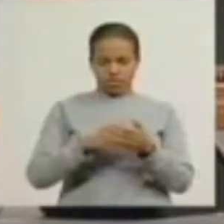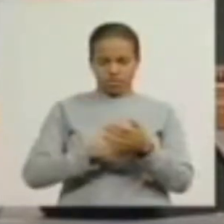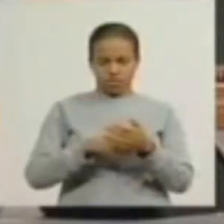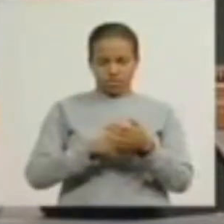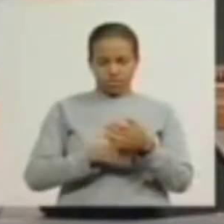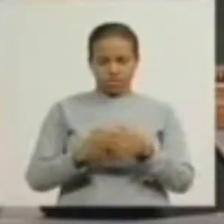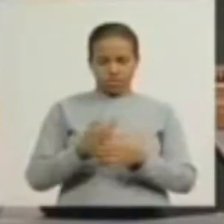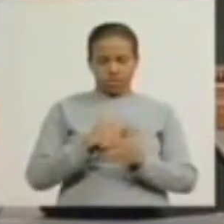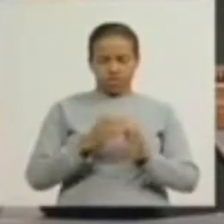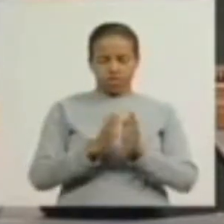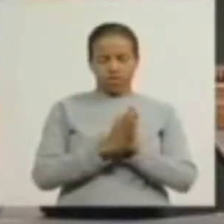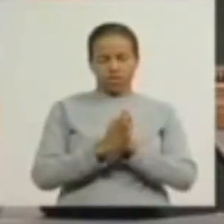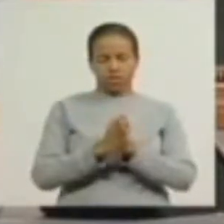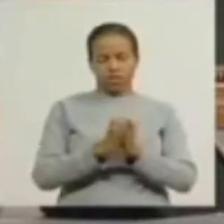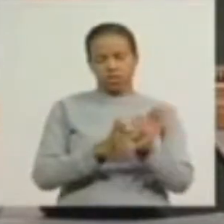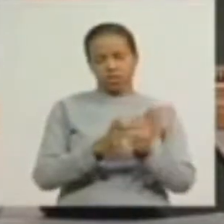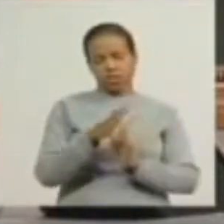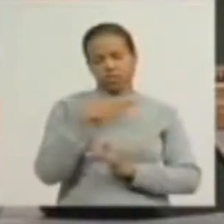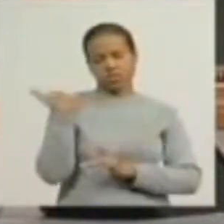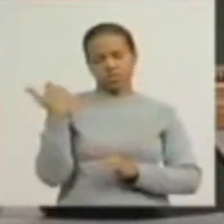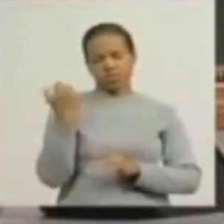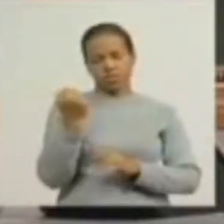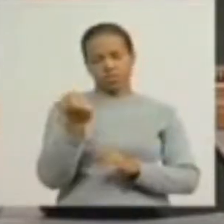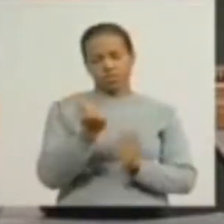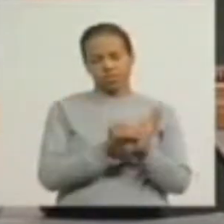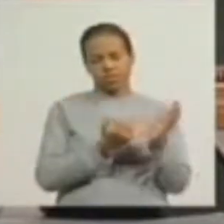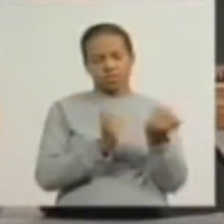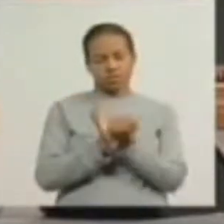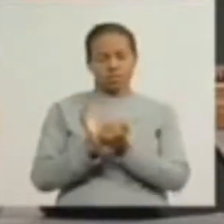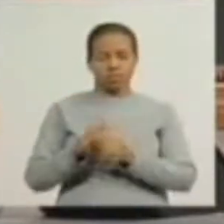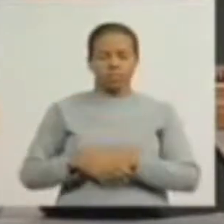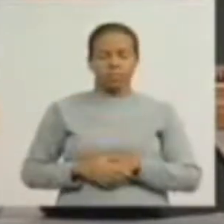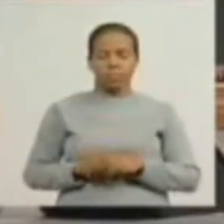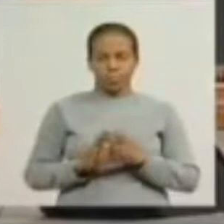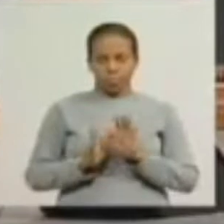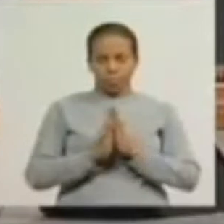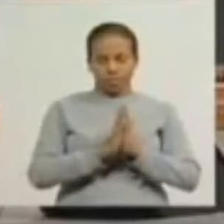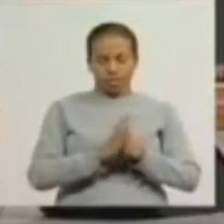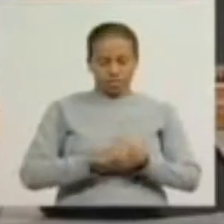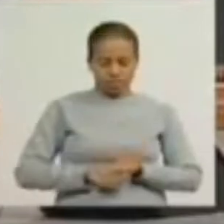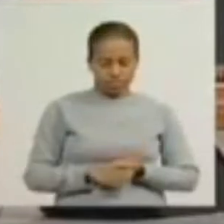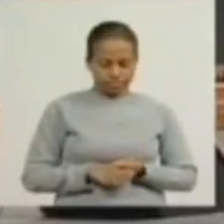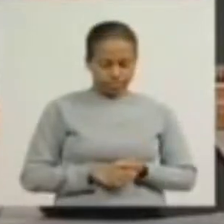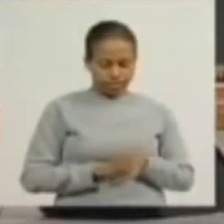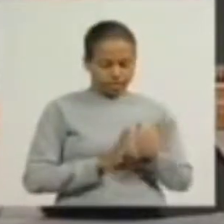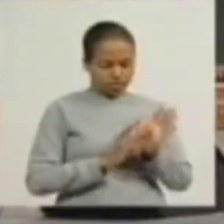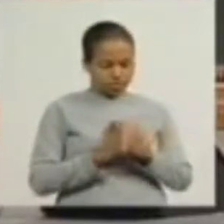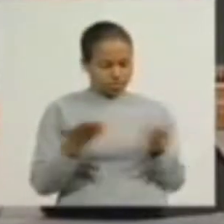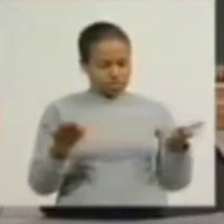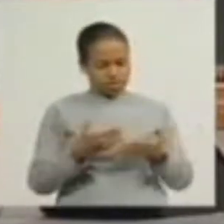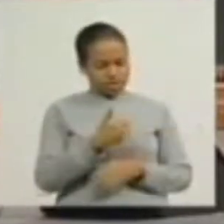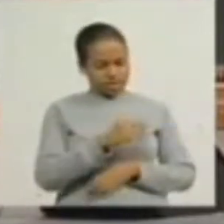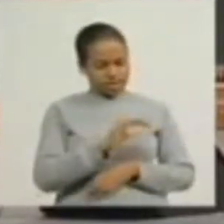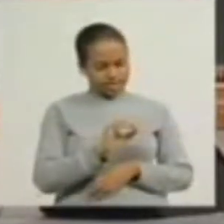Jesus ofereça esse mistério por aquela pessoa que está me perseguindo